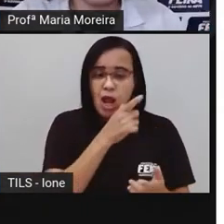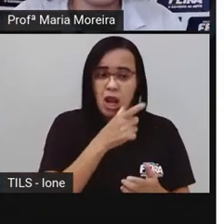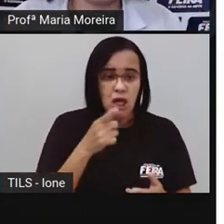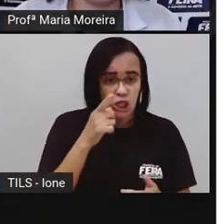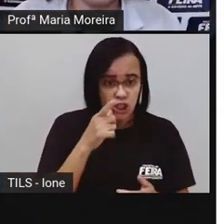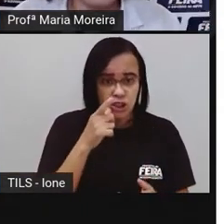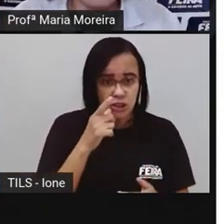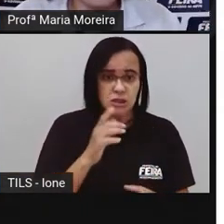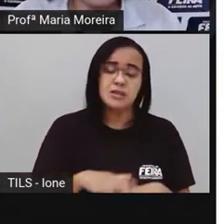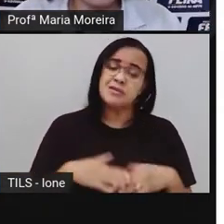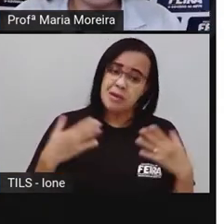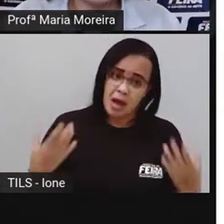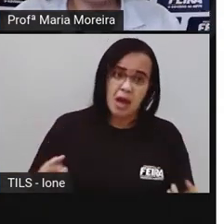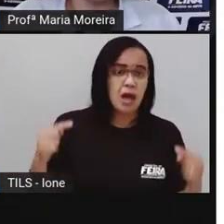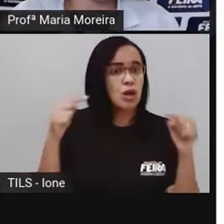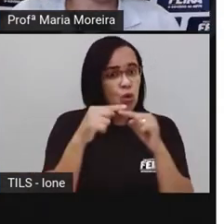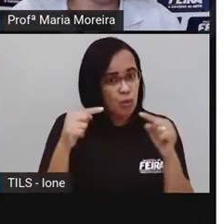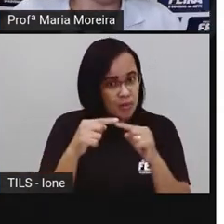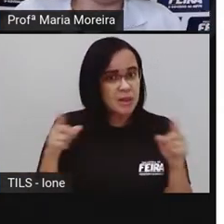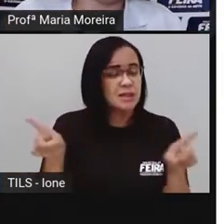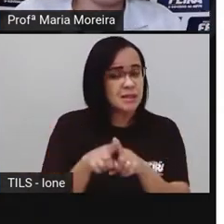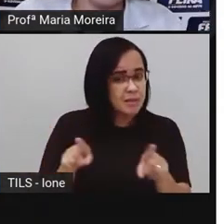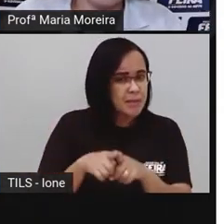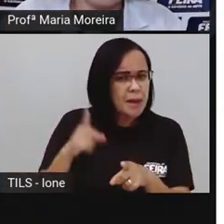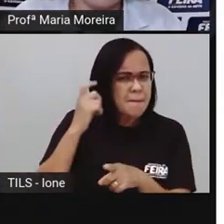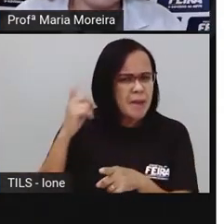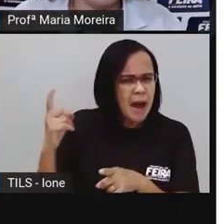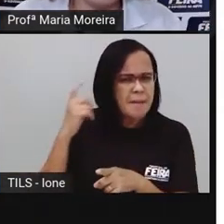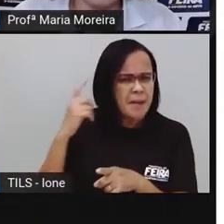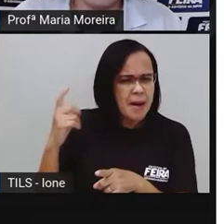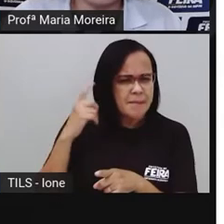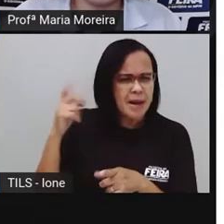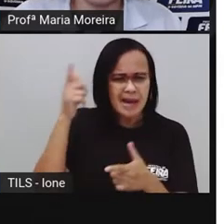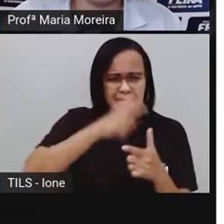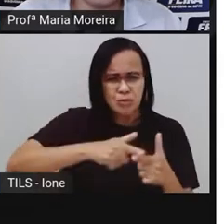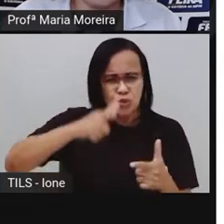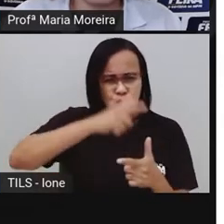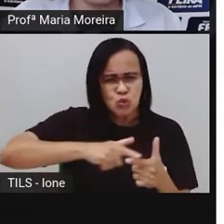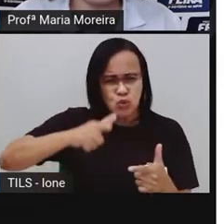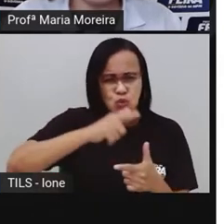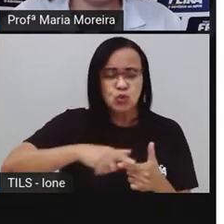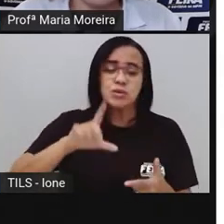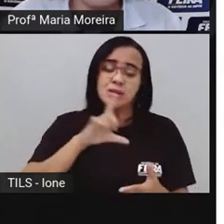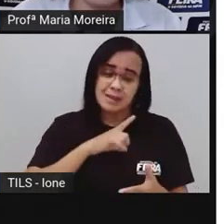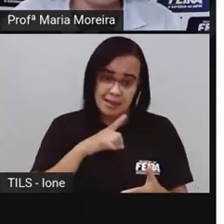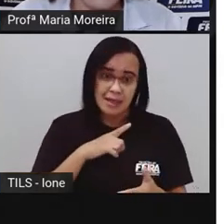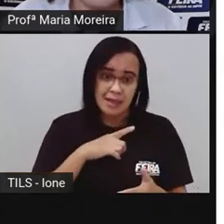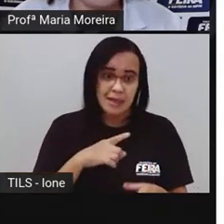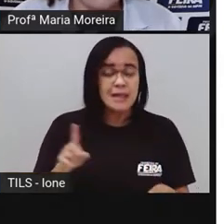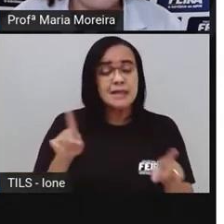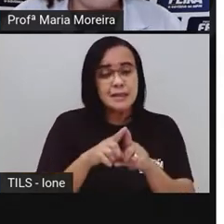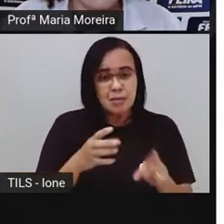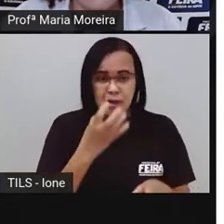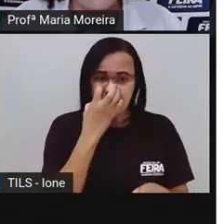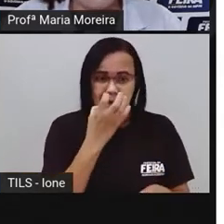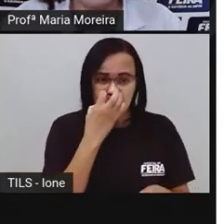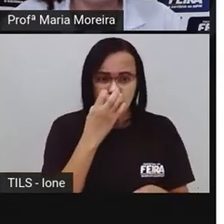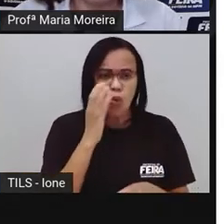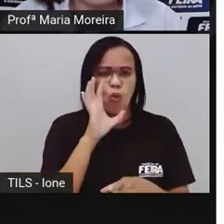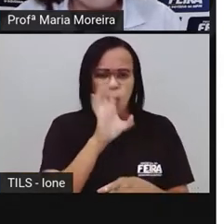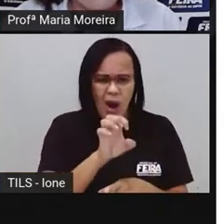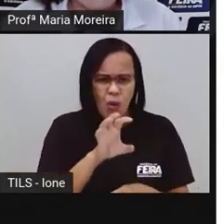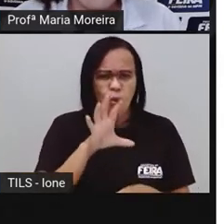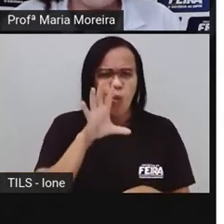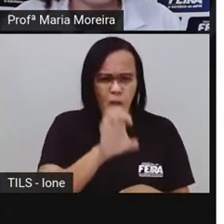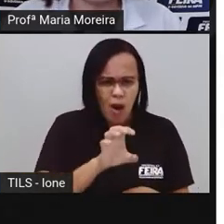Então, poluição sonora. Latidos, aquele cachorro que ela insistente, latindo, latindo, latindo,